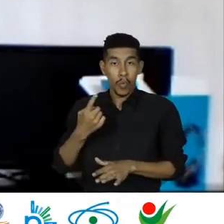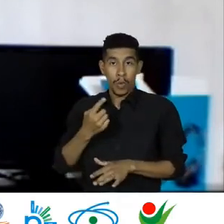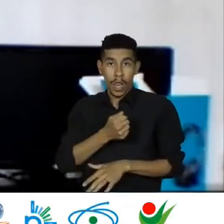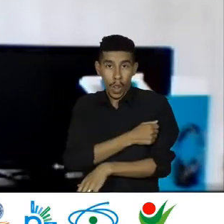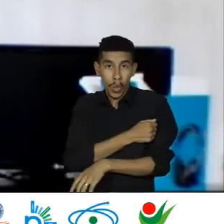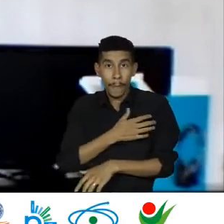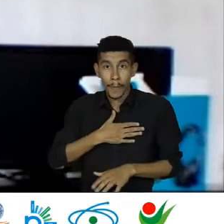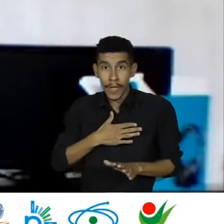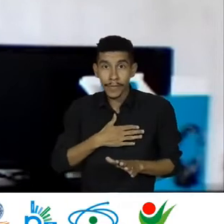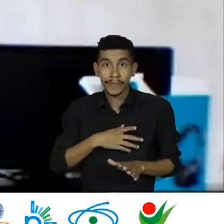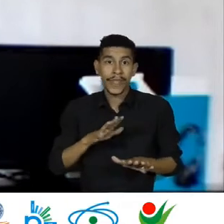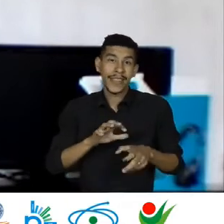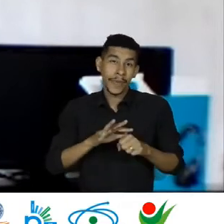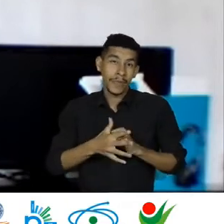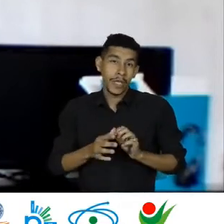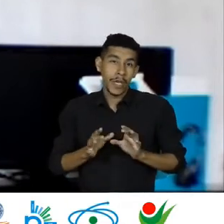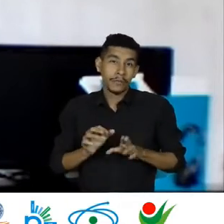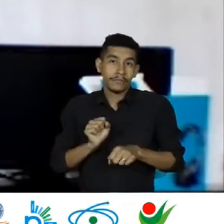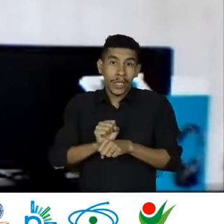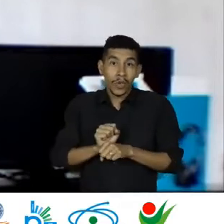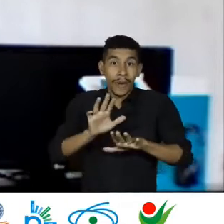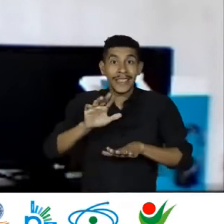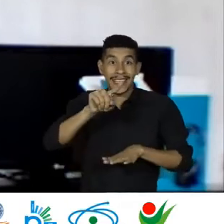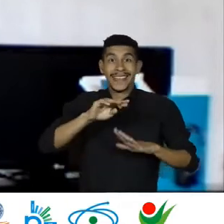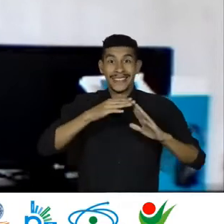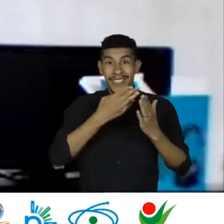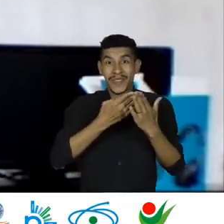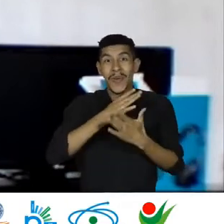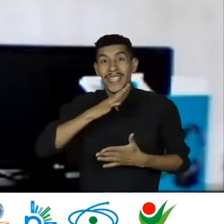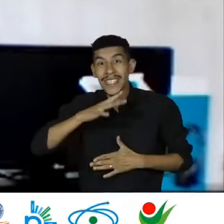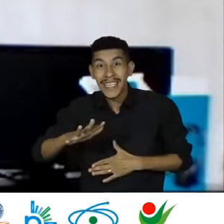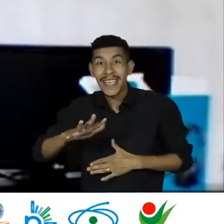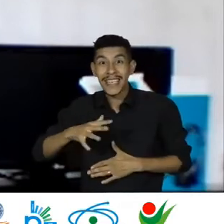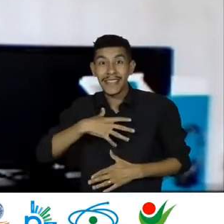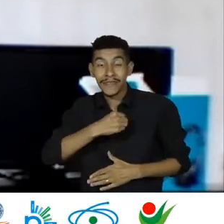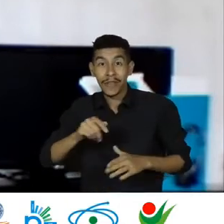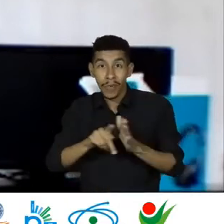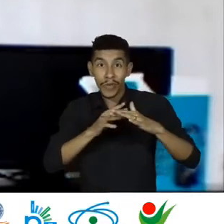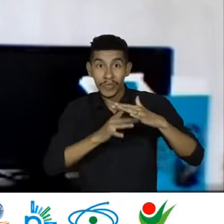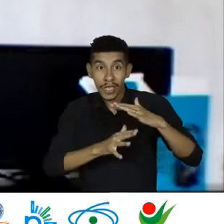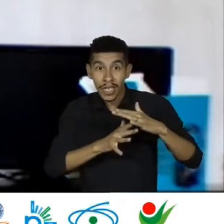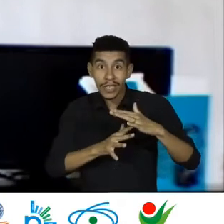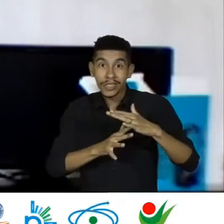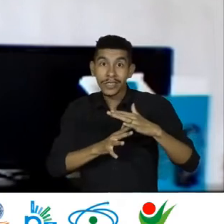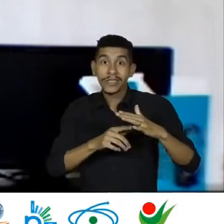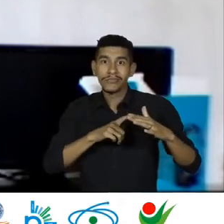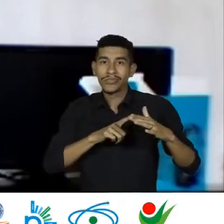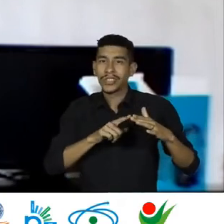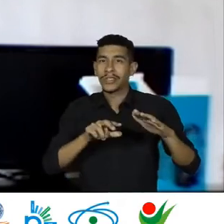As escolas As crianças Nas escolas Filhos de imigrantes Mas a gente acabou Por uma questão Da